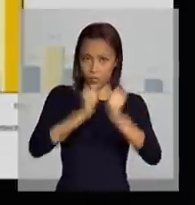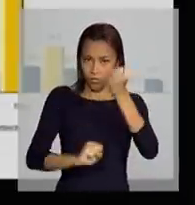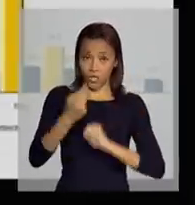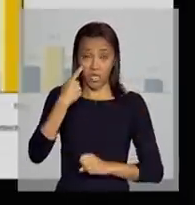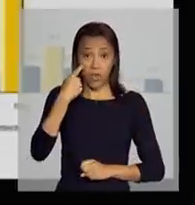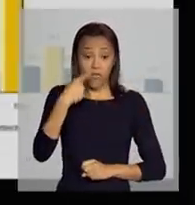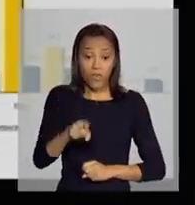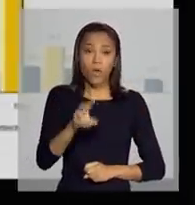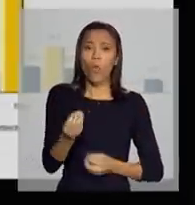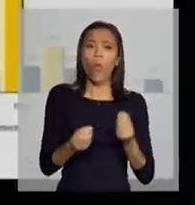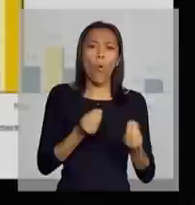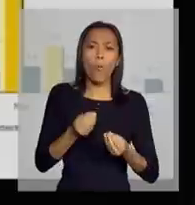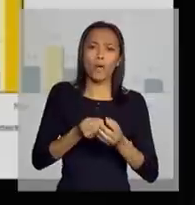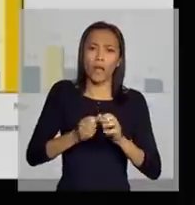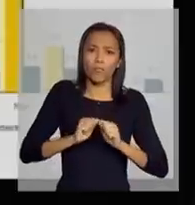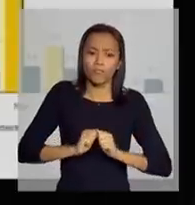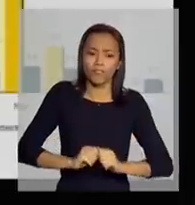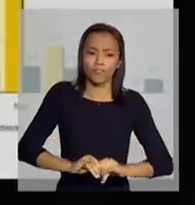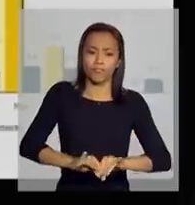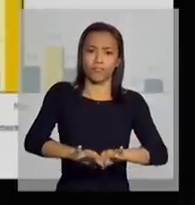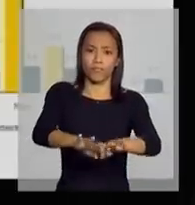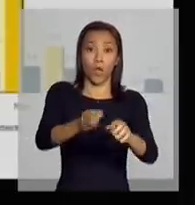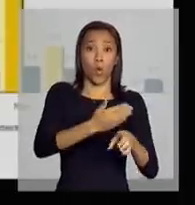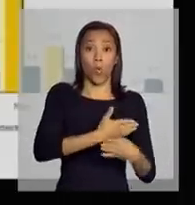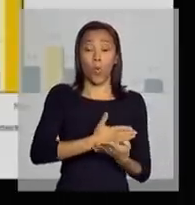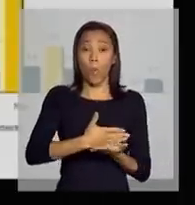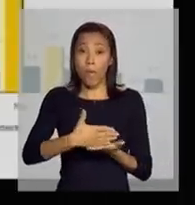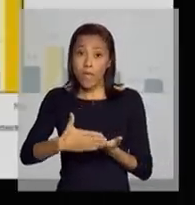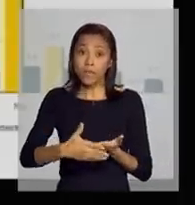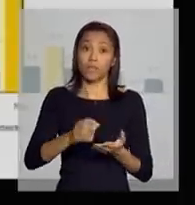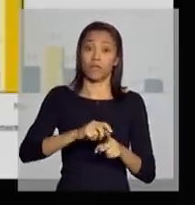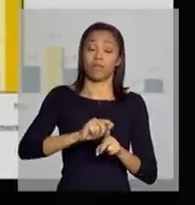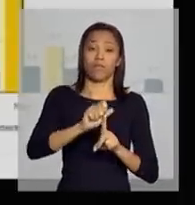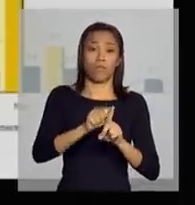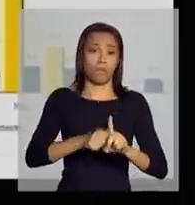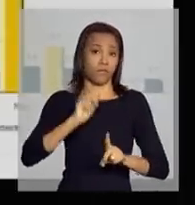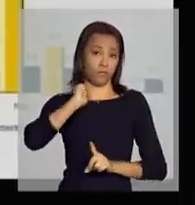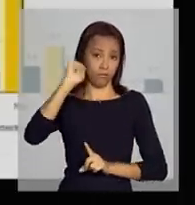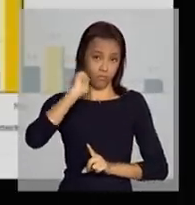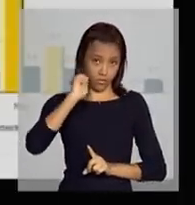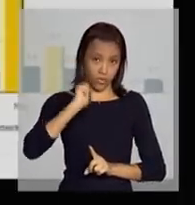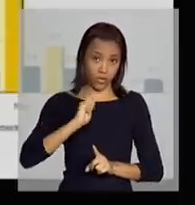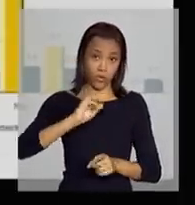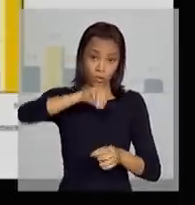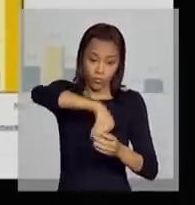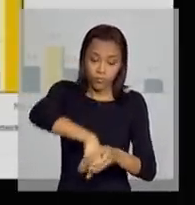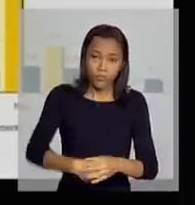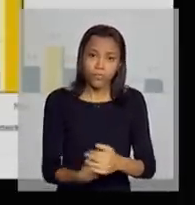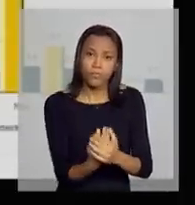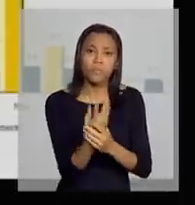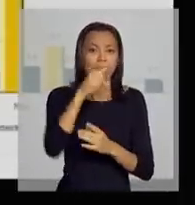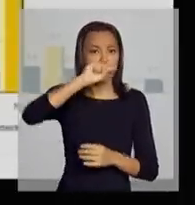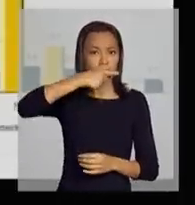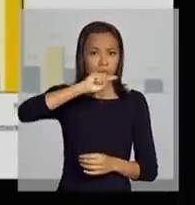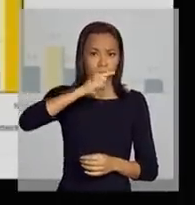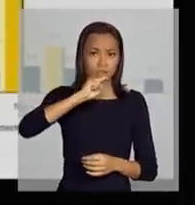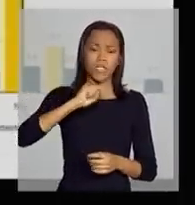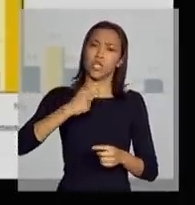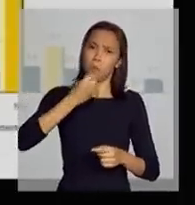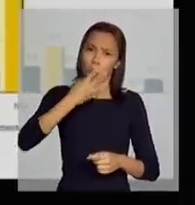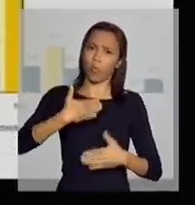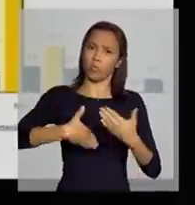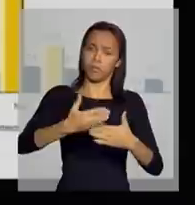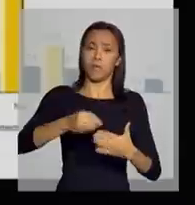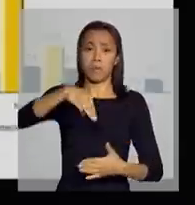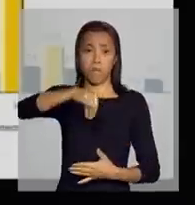como ela se desenvolve, começando aqui em abril, tendo um desempenho significativo aqui entre